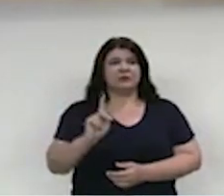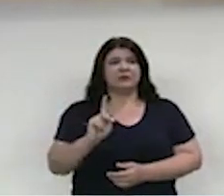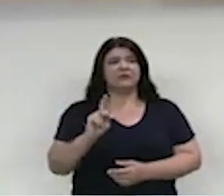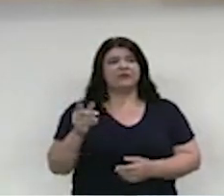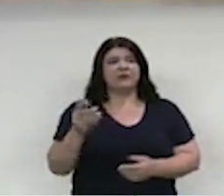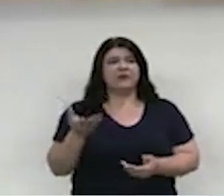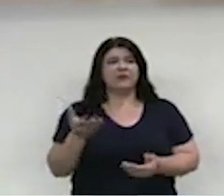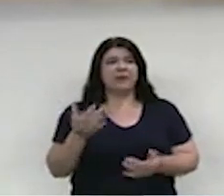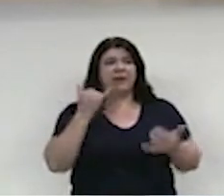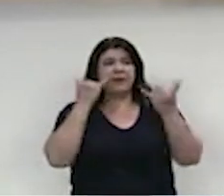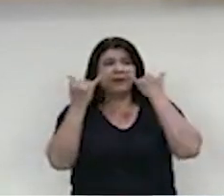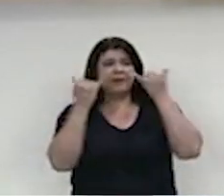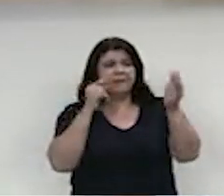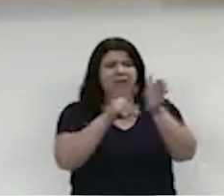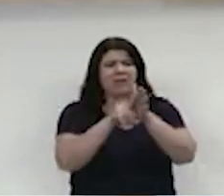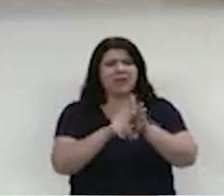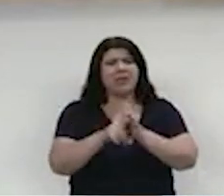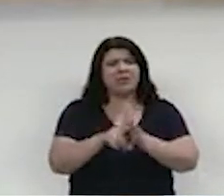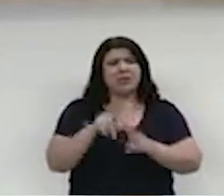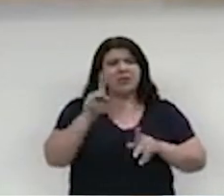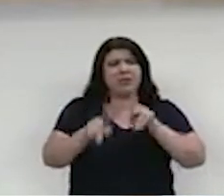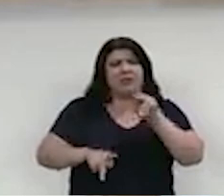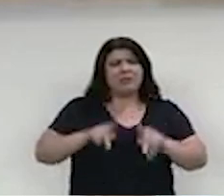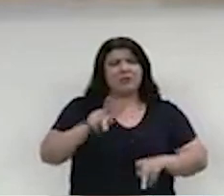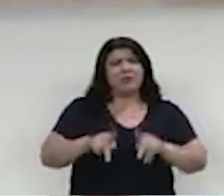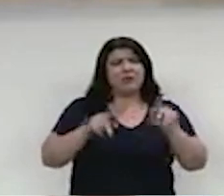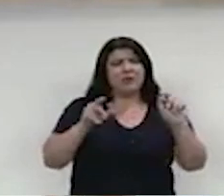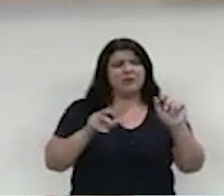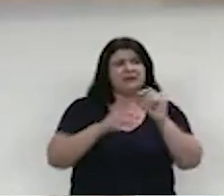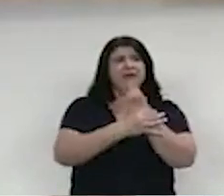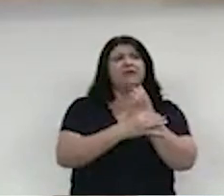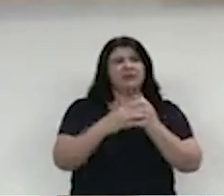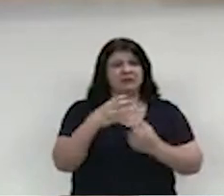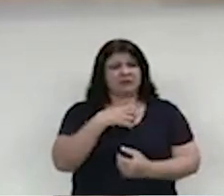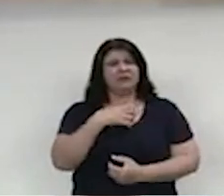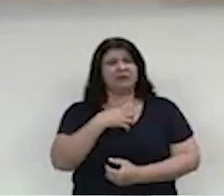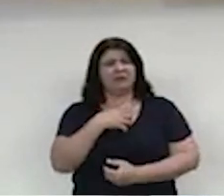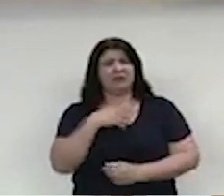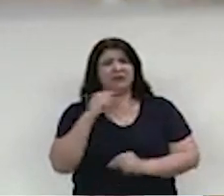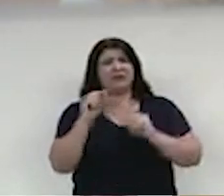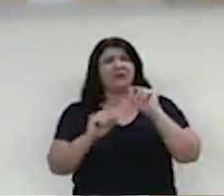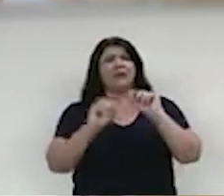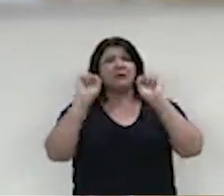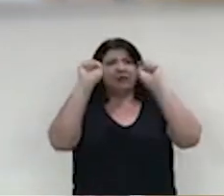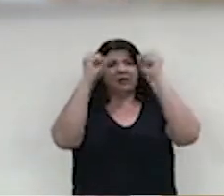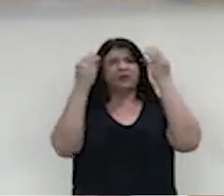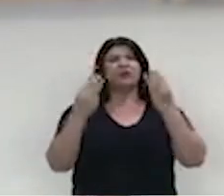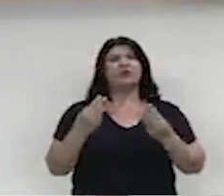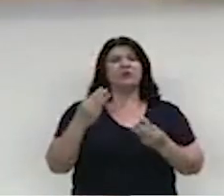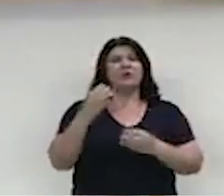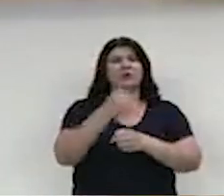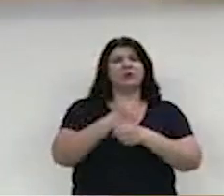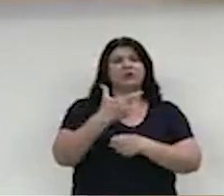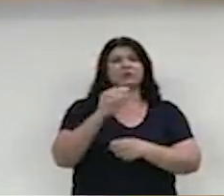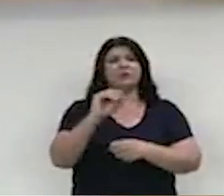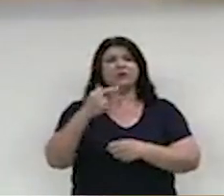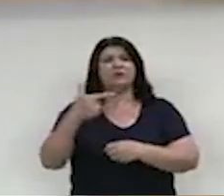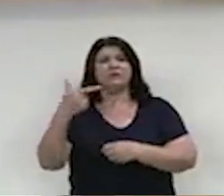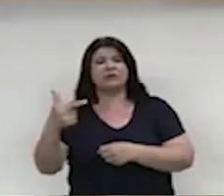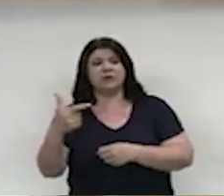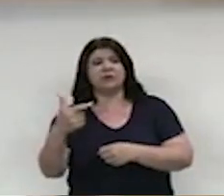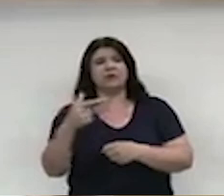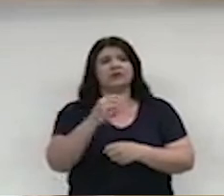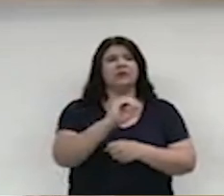saber se a população se sentiria segura em participar da realização da Estação Verão Show 2021-2022. A